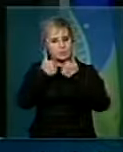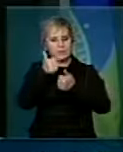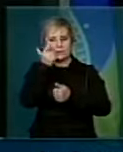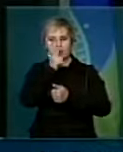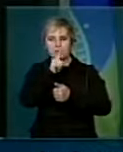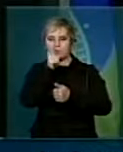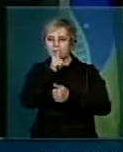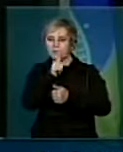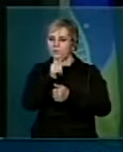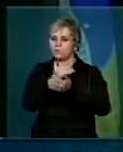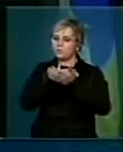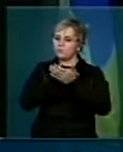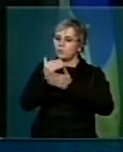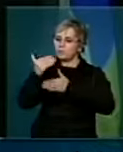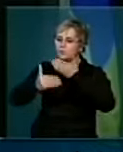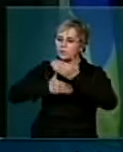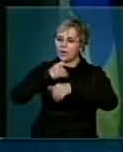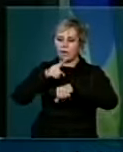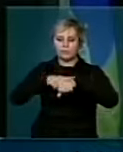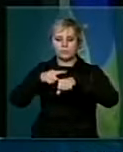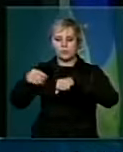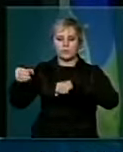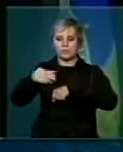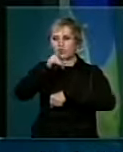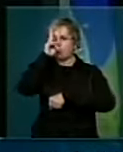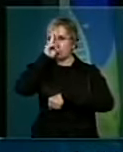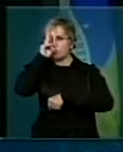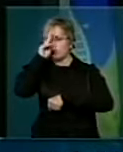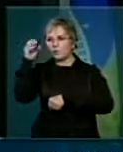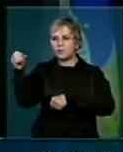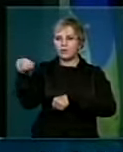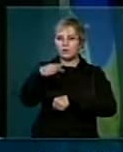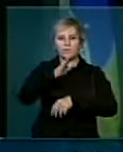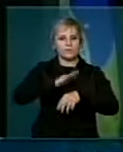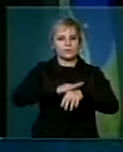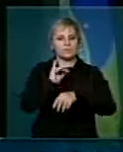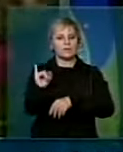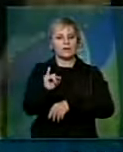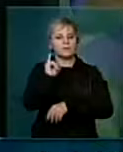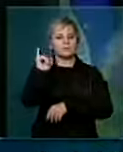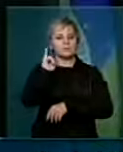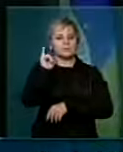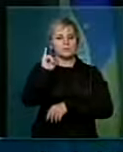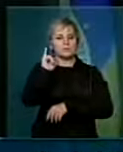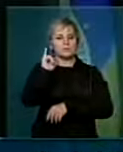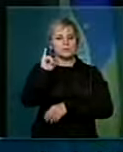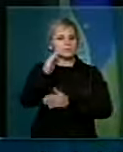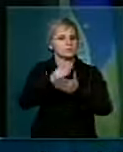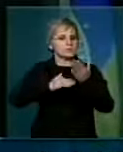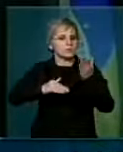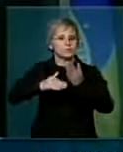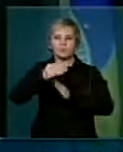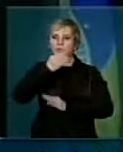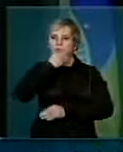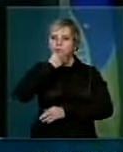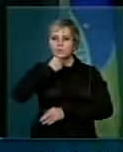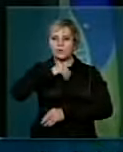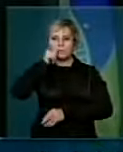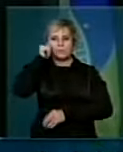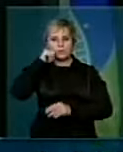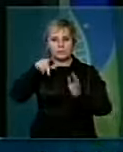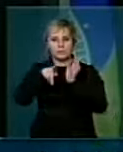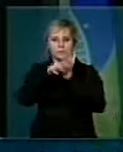um novo tempo, uma nova história, em que os mais importantes são os homens e as mulheres do planeta.